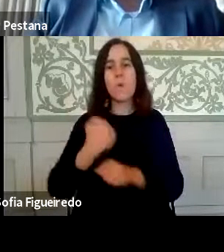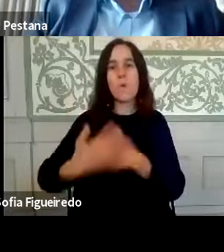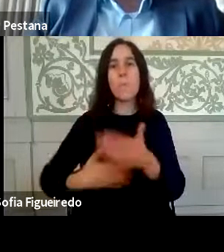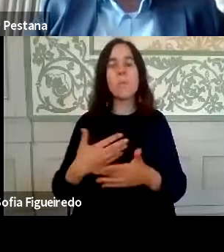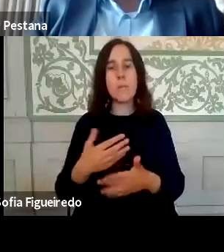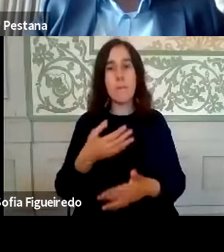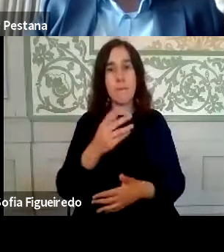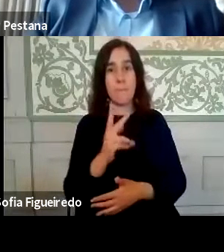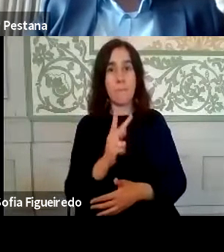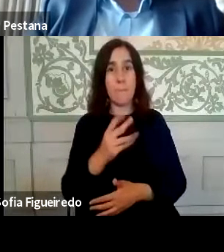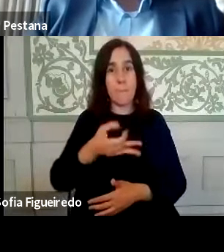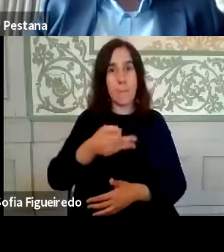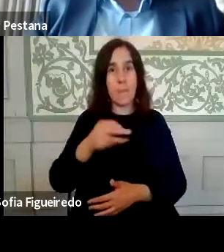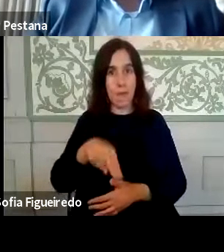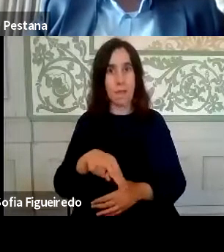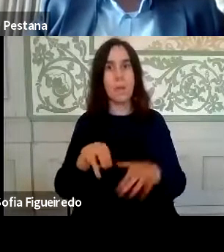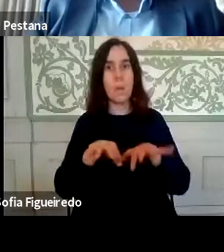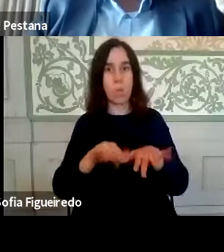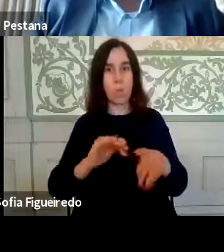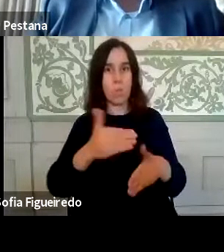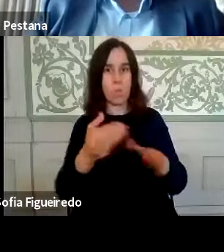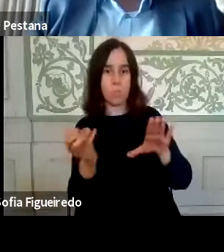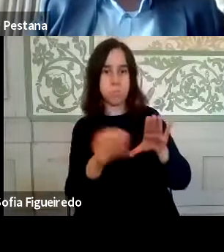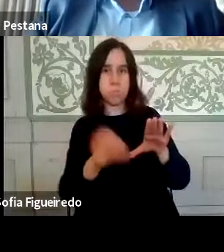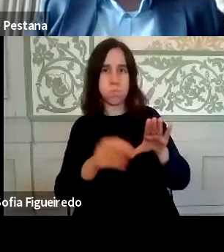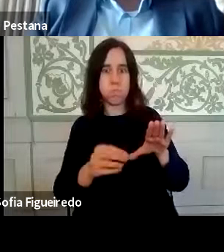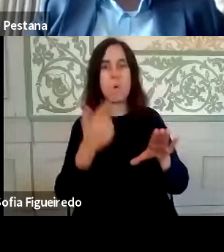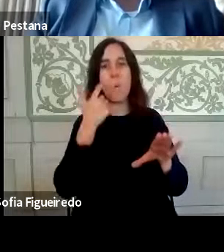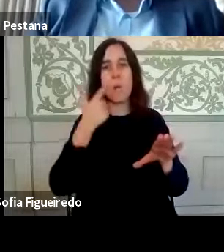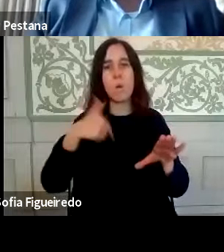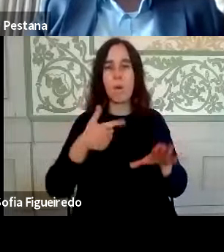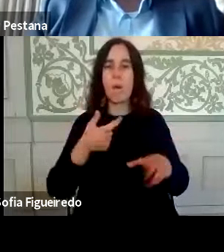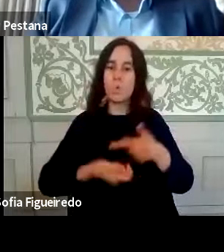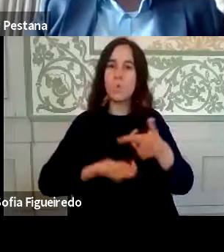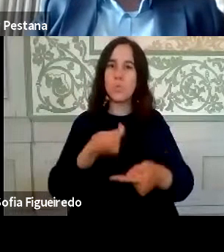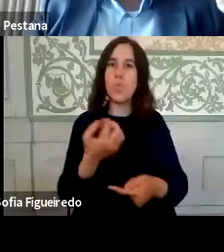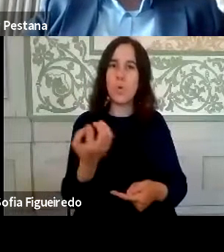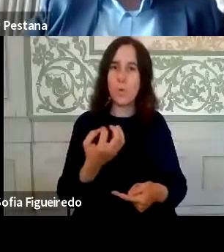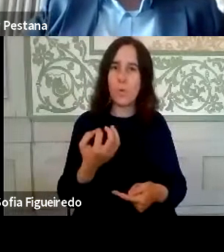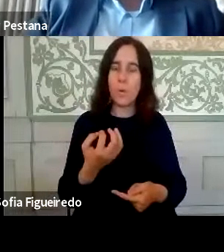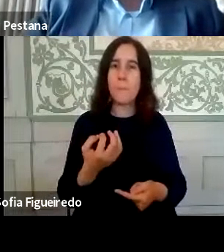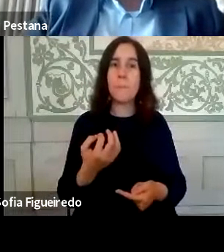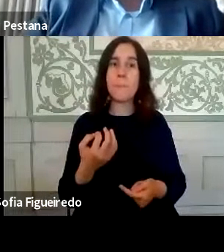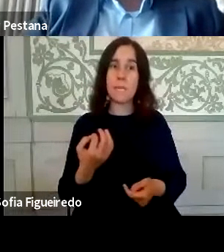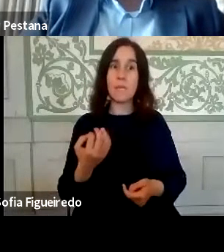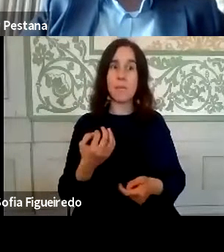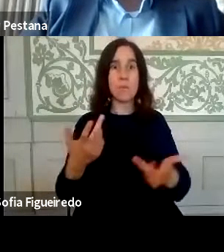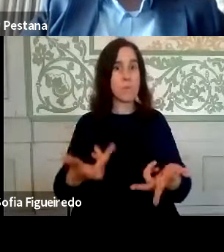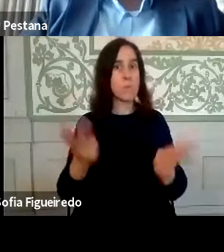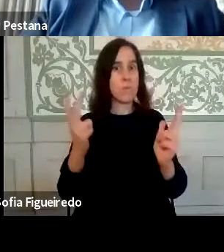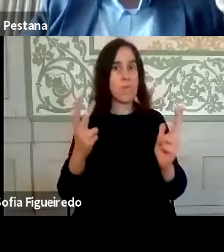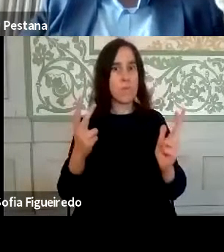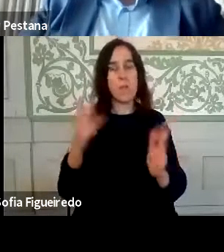VPNs, portanto, nesses computadores, de uma forma, conseguimos de uma forma gradual e foi disponibilizado no